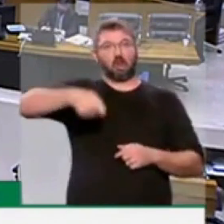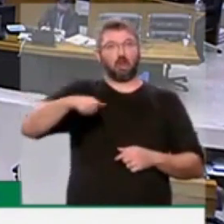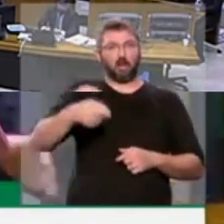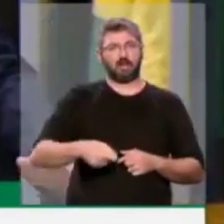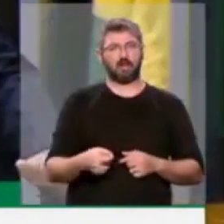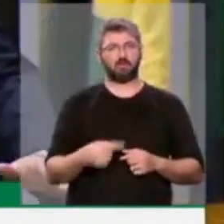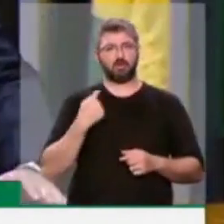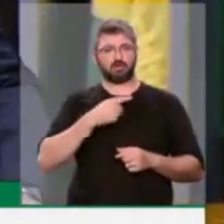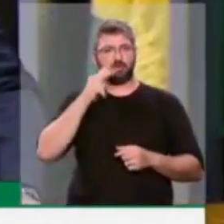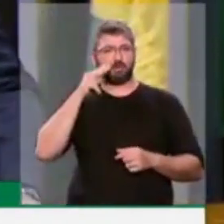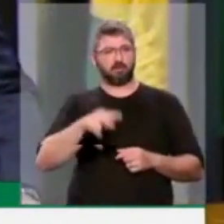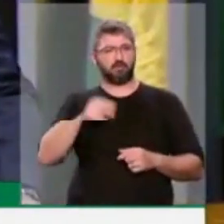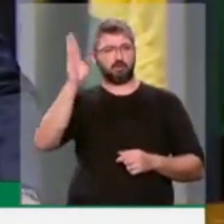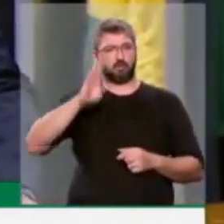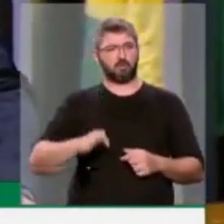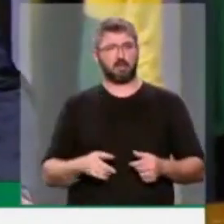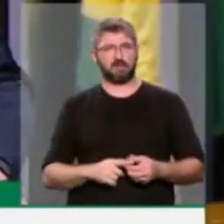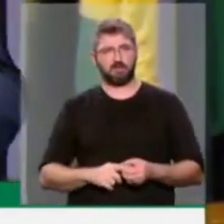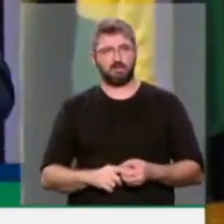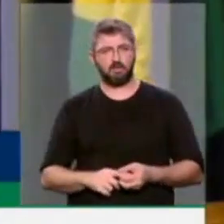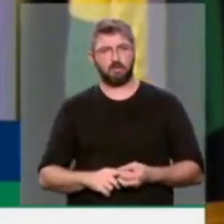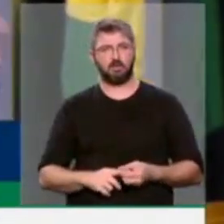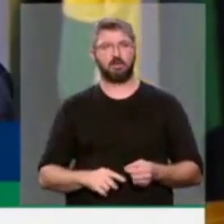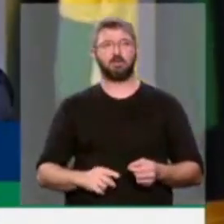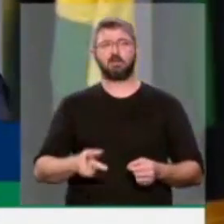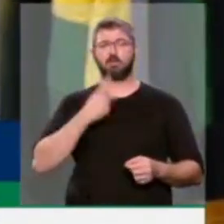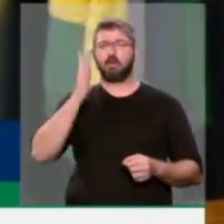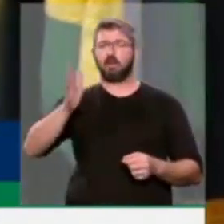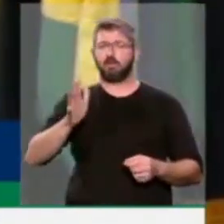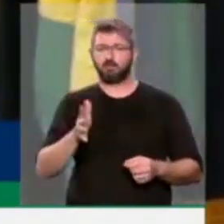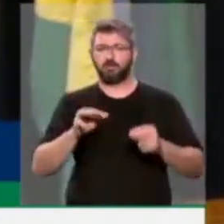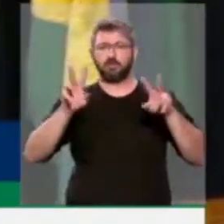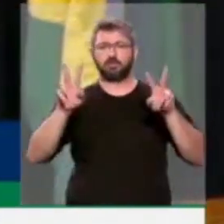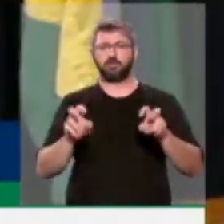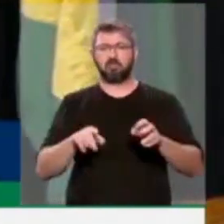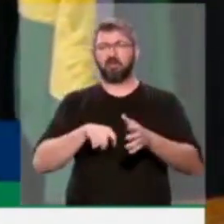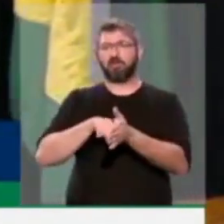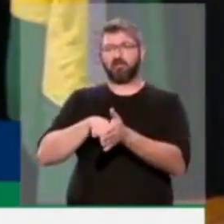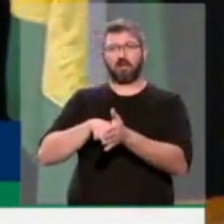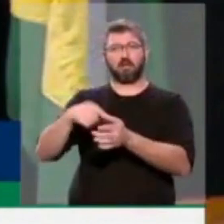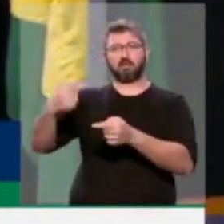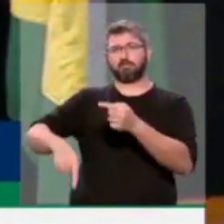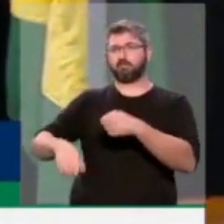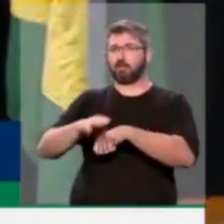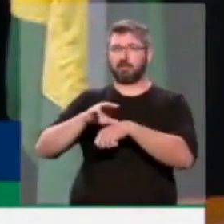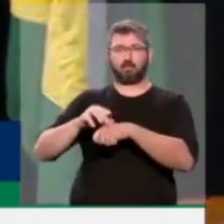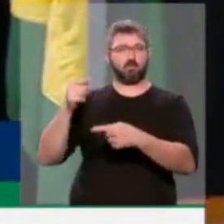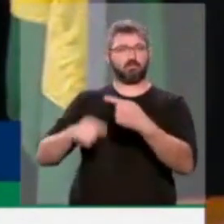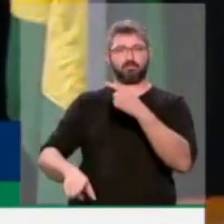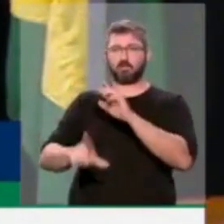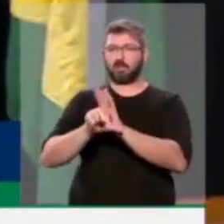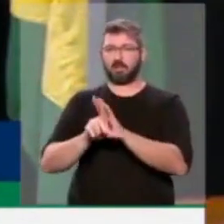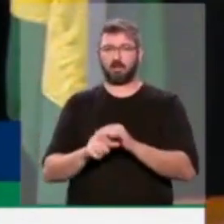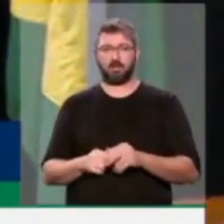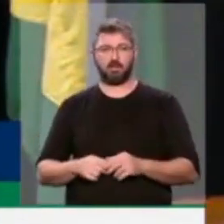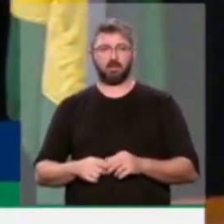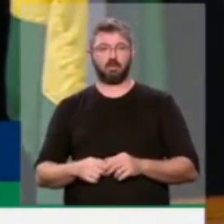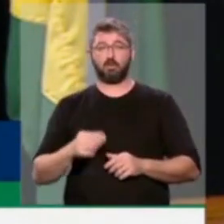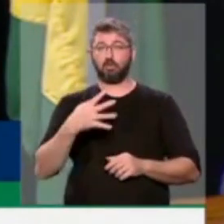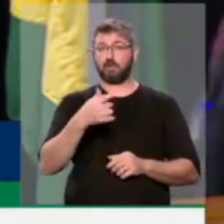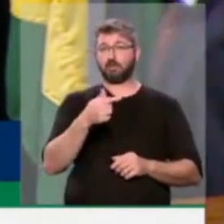estamos vivendo em nosso país. Já falamos a respeito desses inquéritos inconstitucionais, ilegais, inquérito